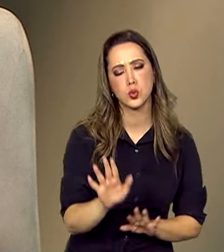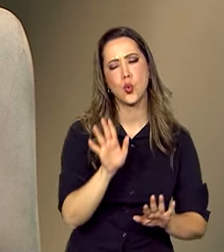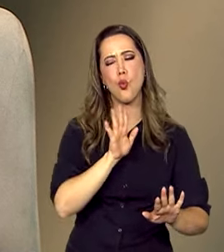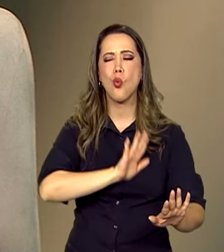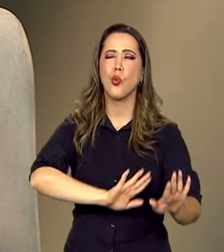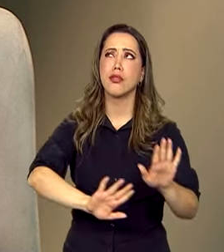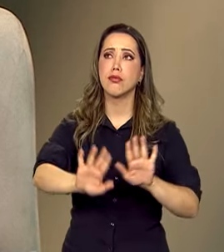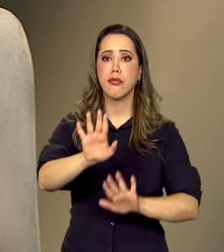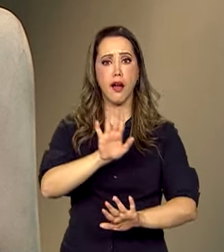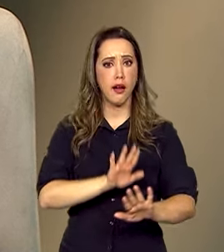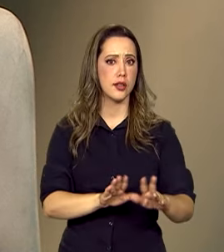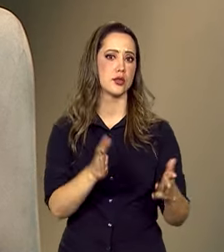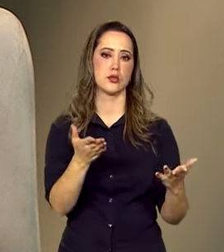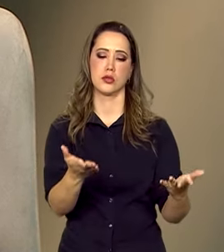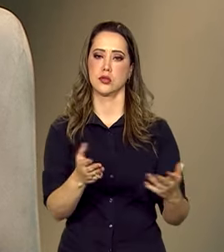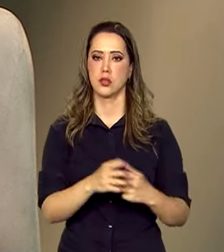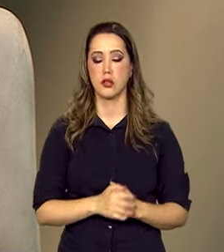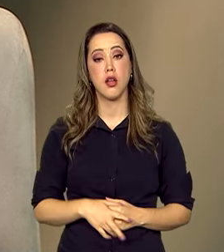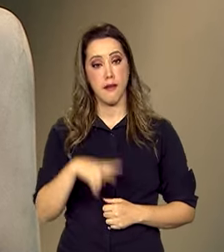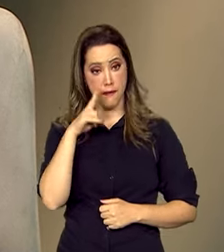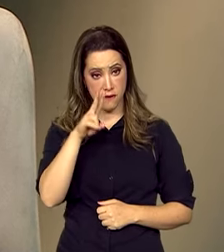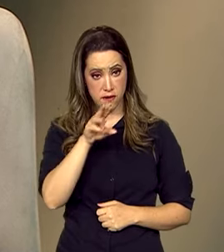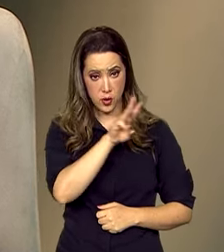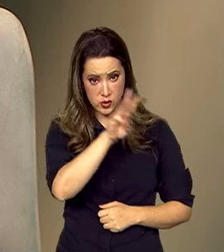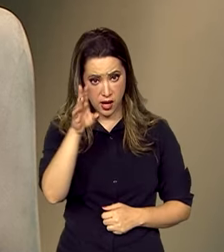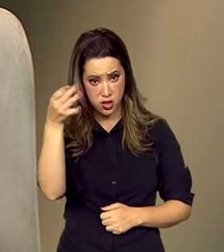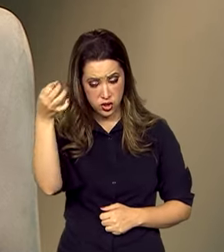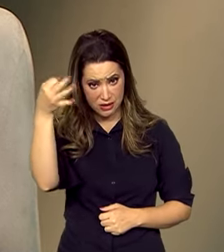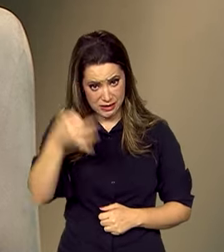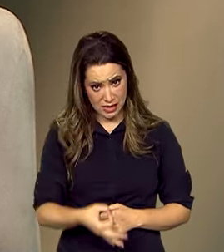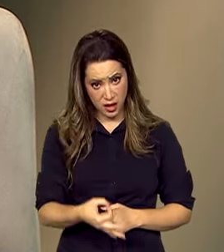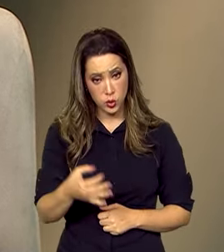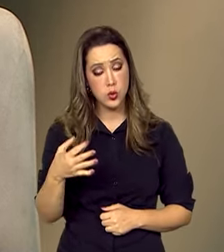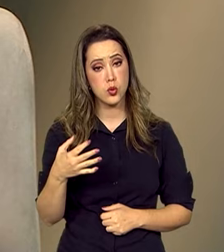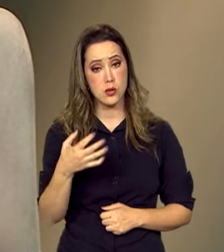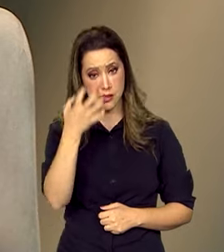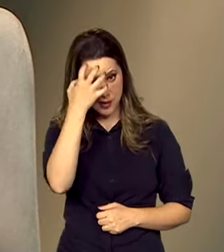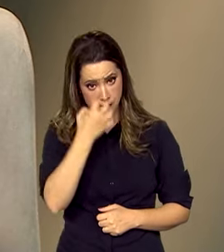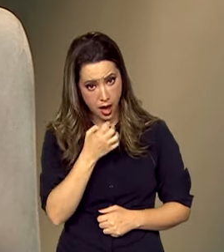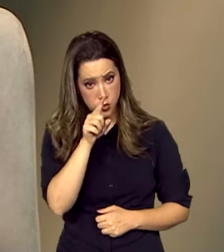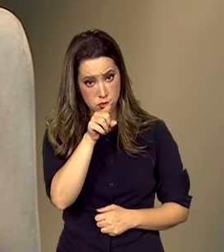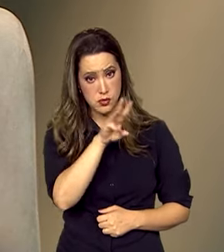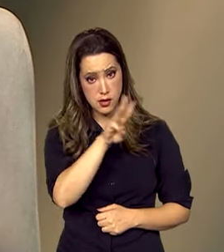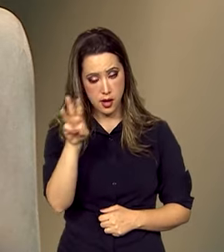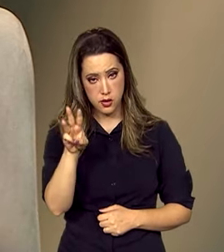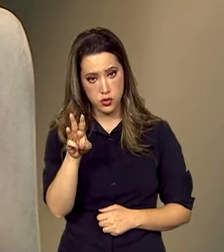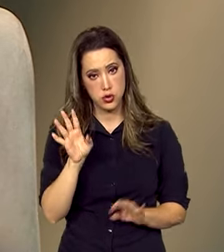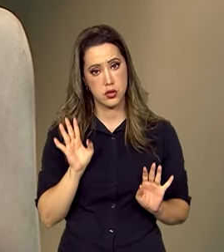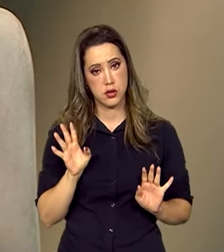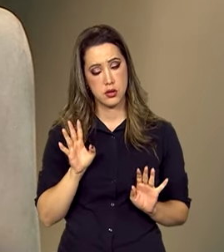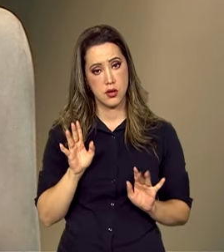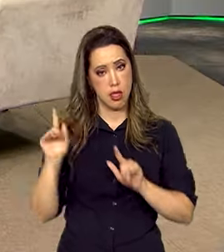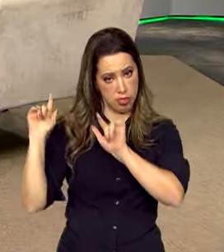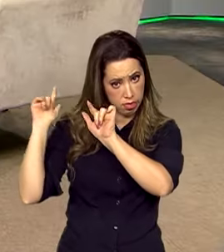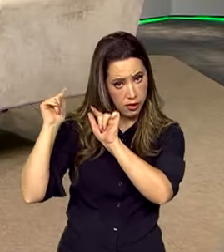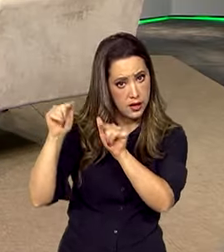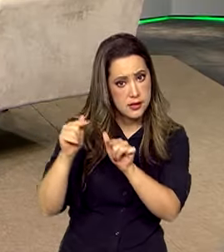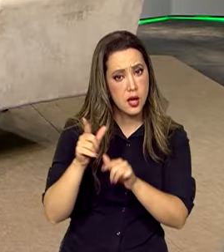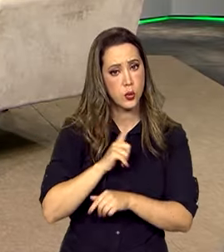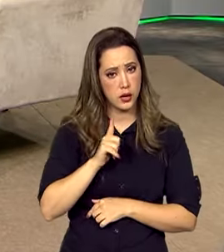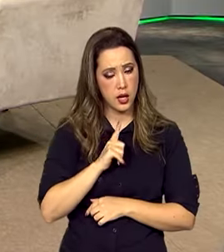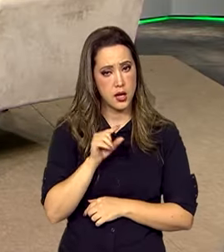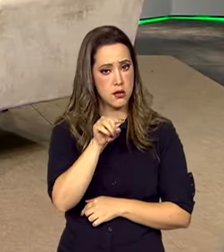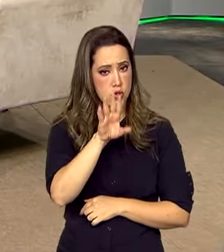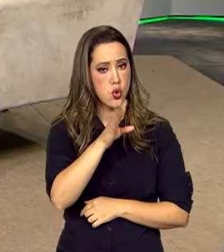verificar a seriedade da empresa, ver se é uma empresa mais tradicional, uma empresa em que ele já tenha